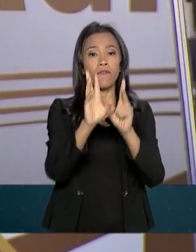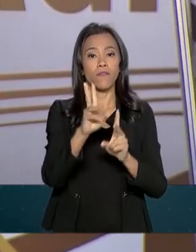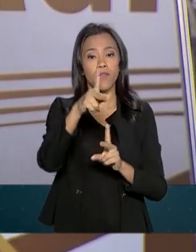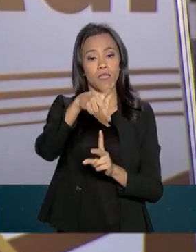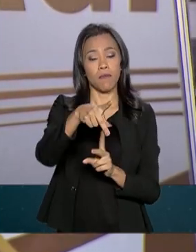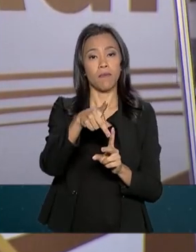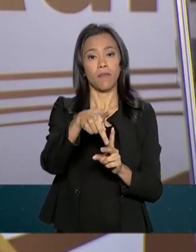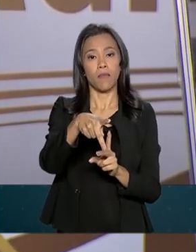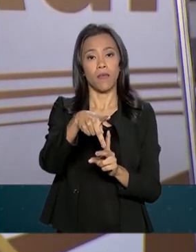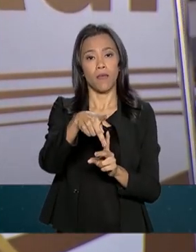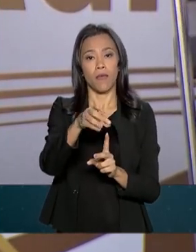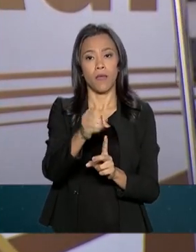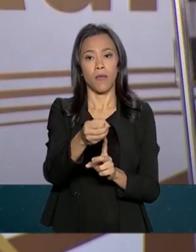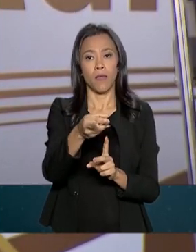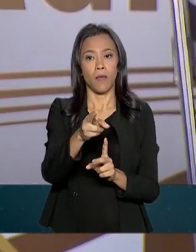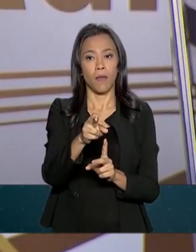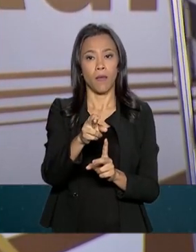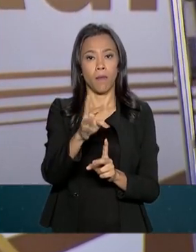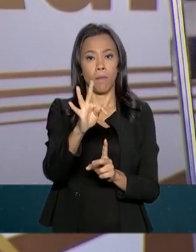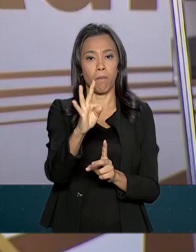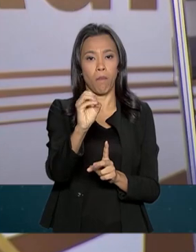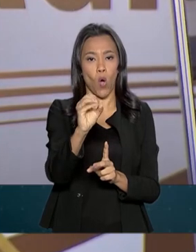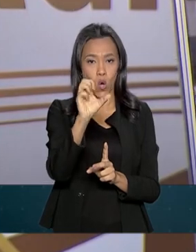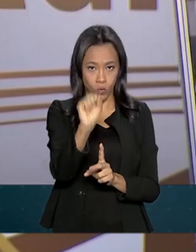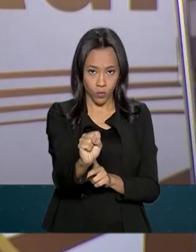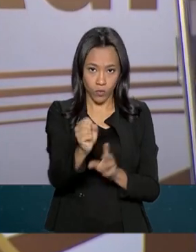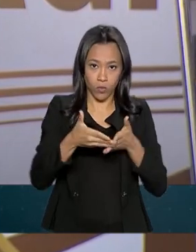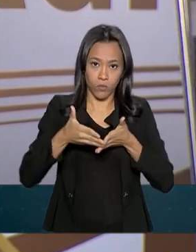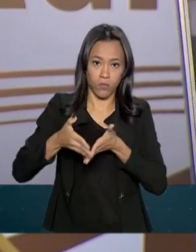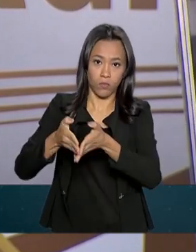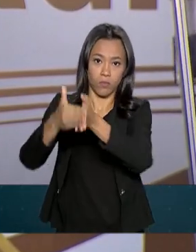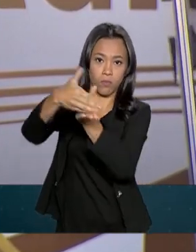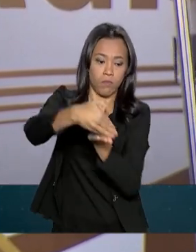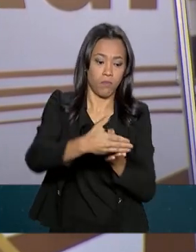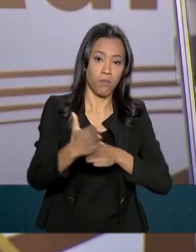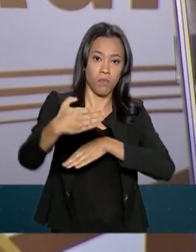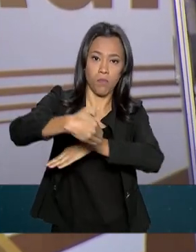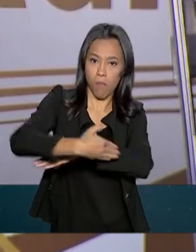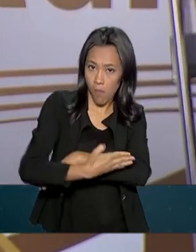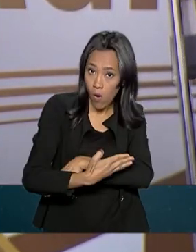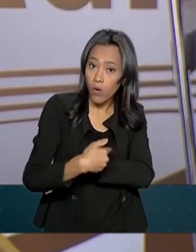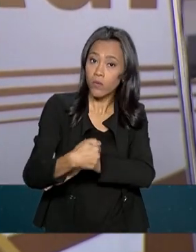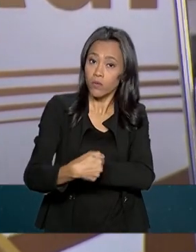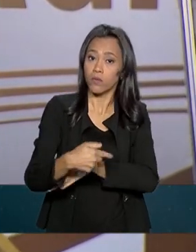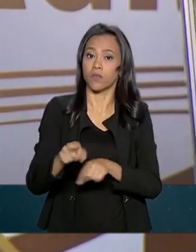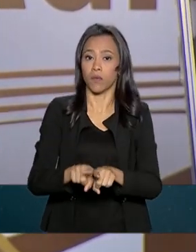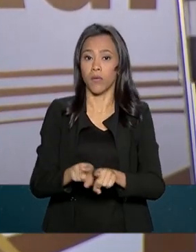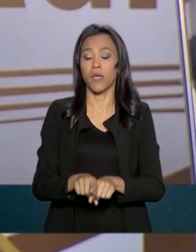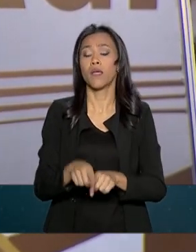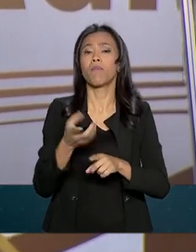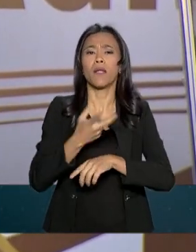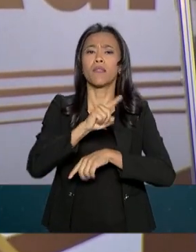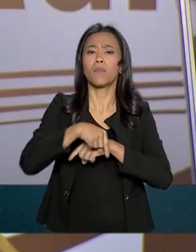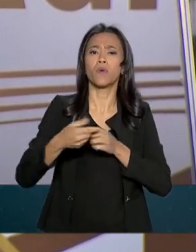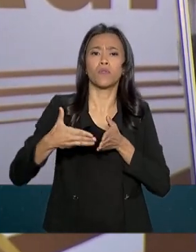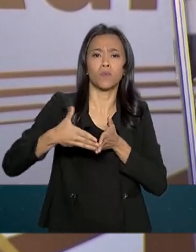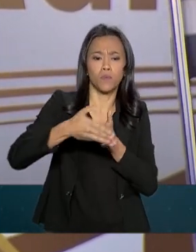como na questão também do escoamento,